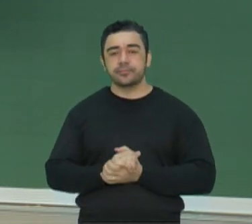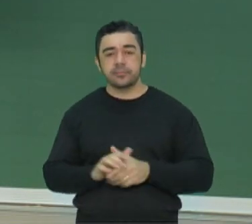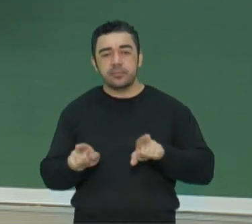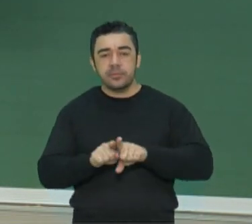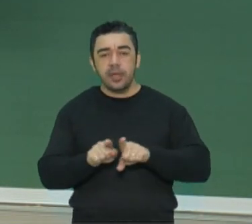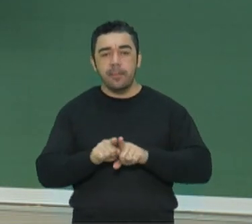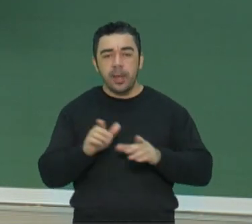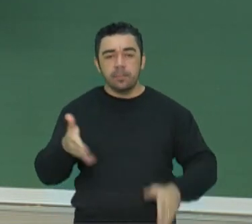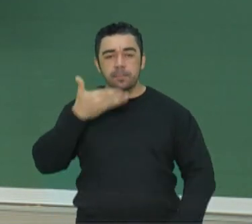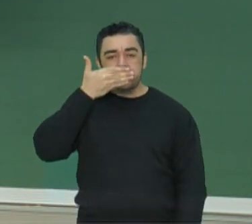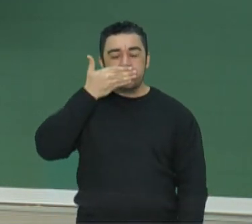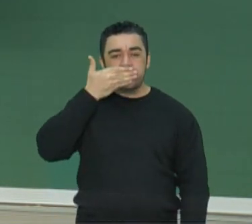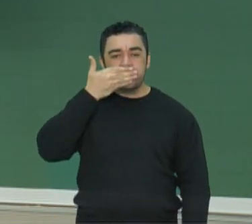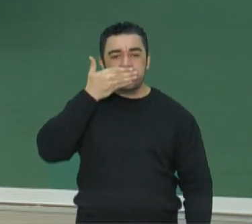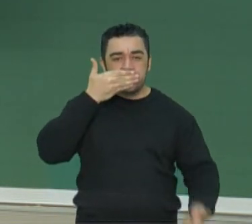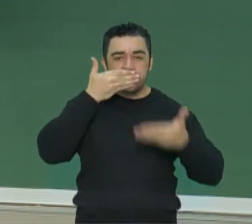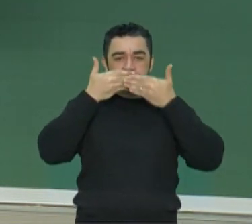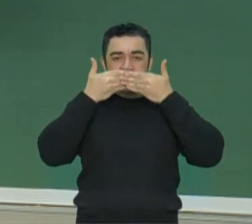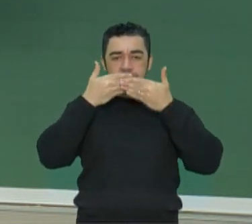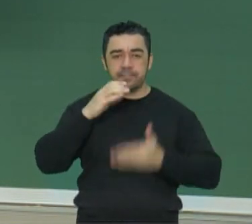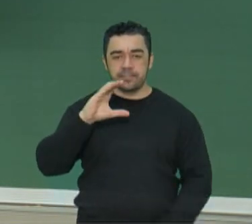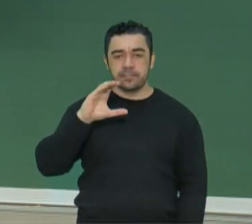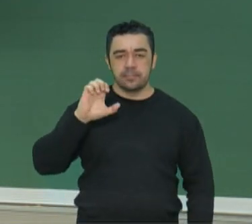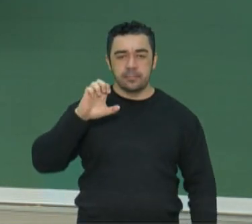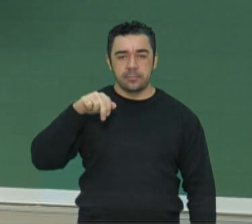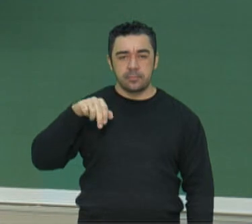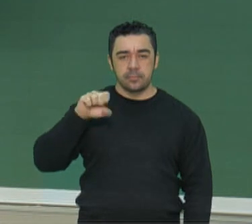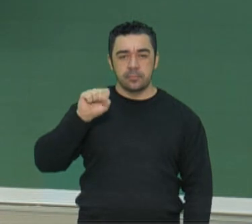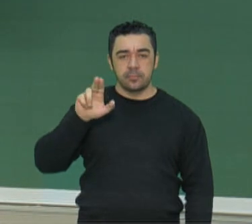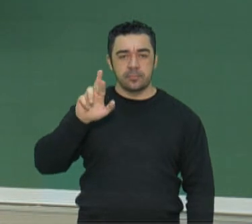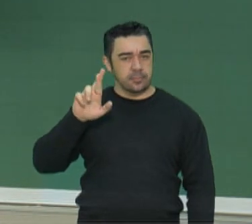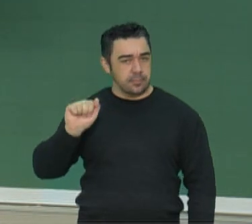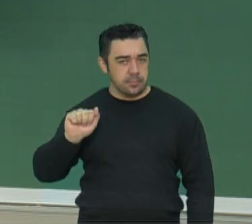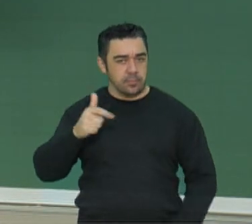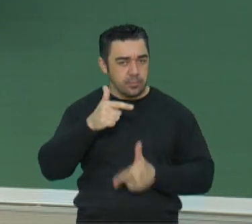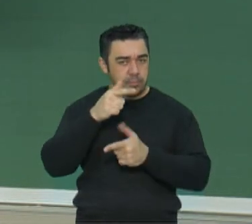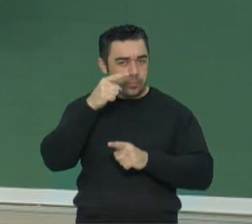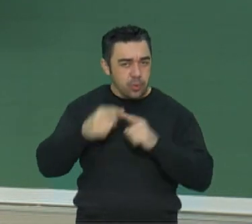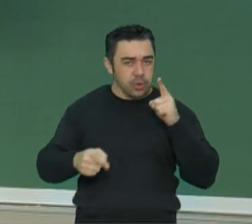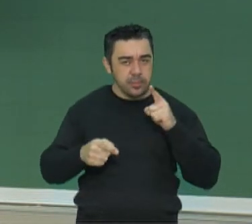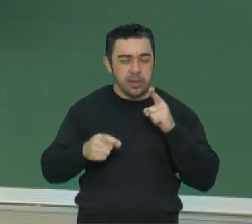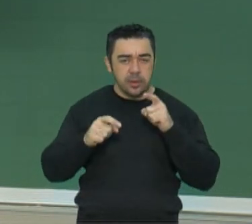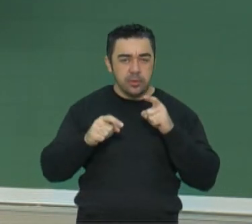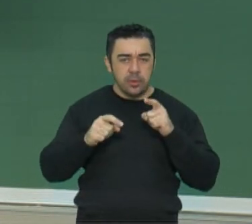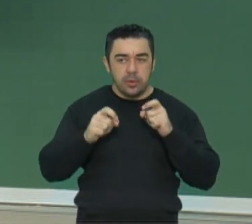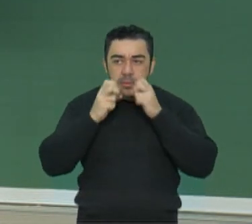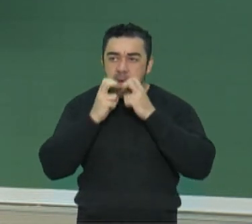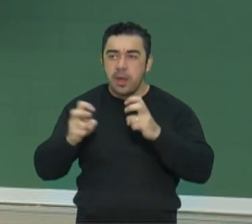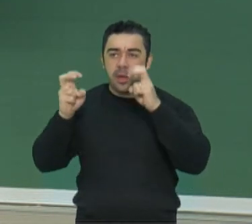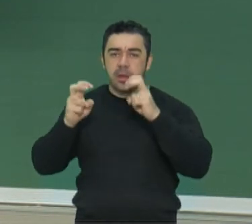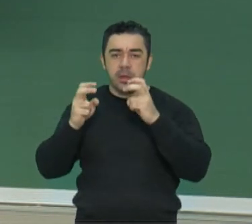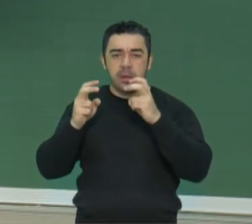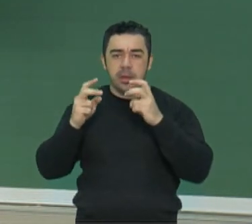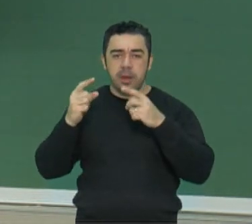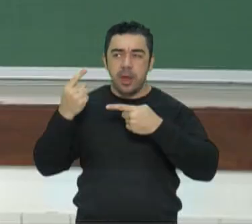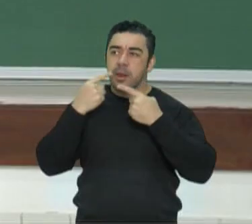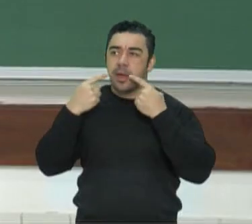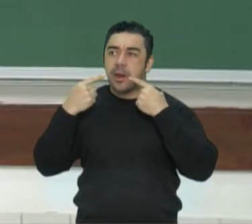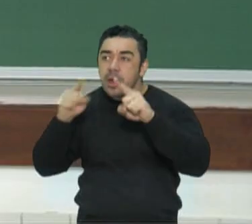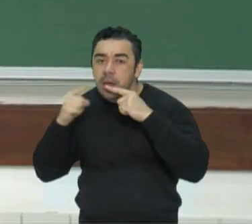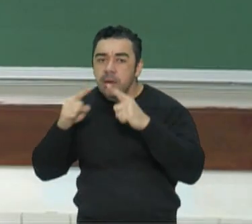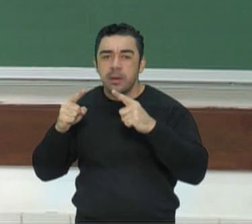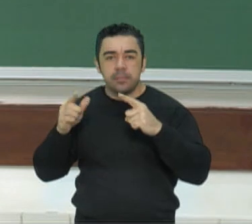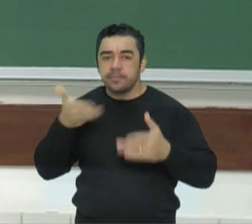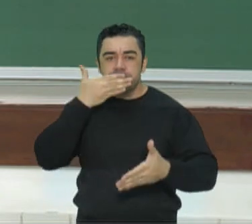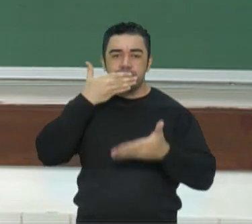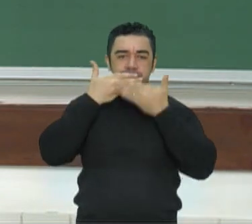forte censura, a proibição de se falar coisas negativas em relação ao governo. Então, você tem